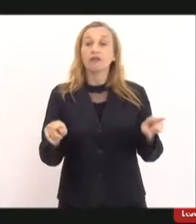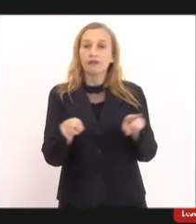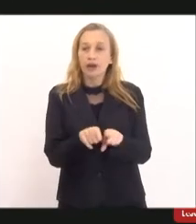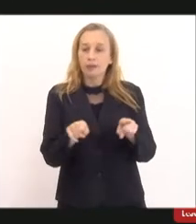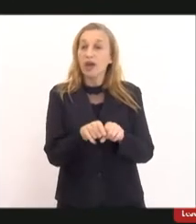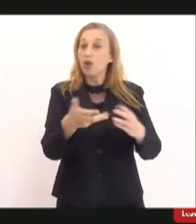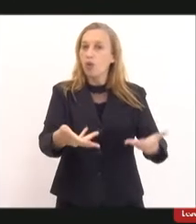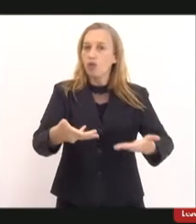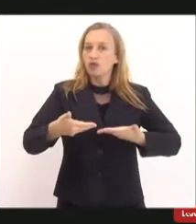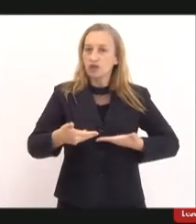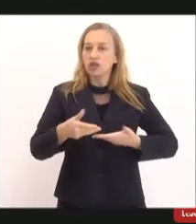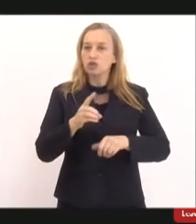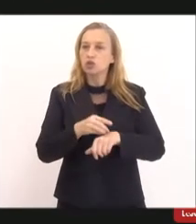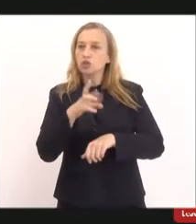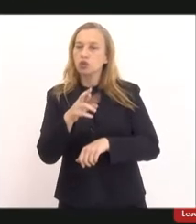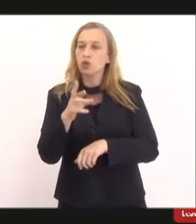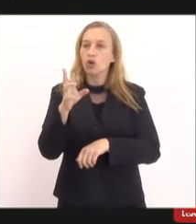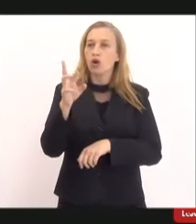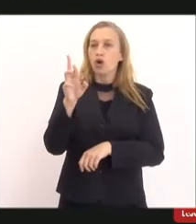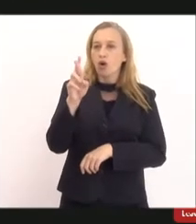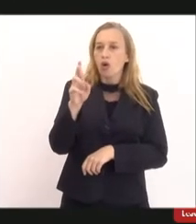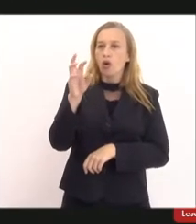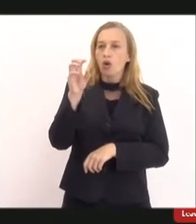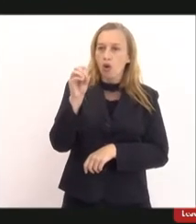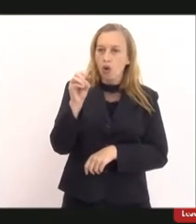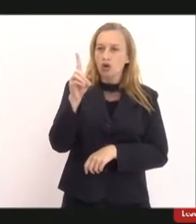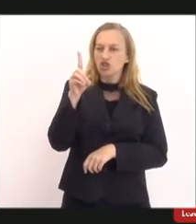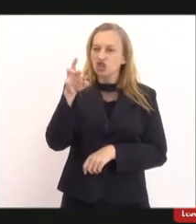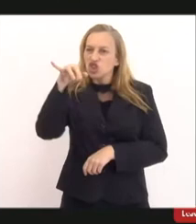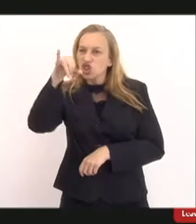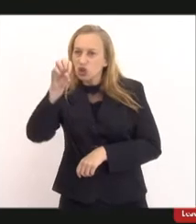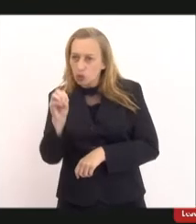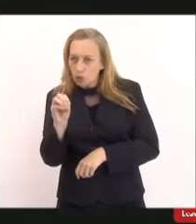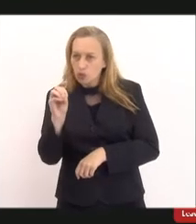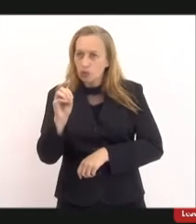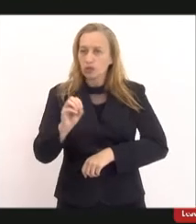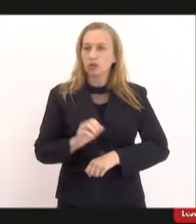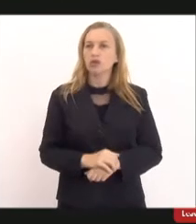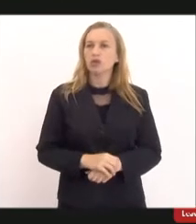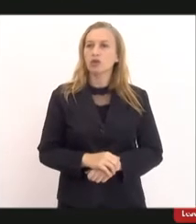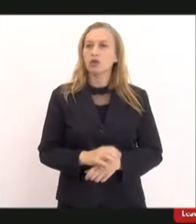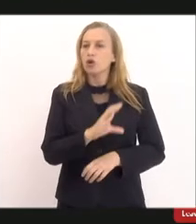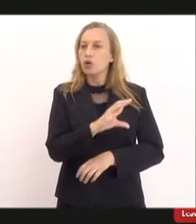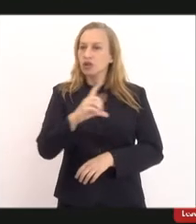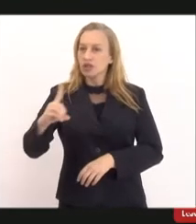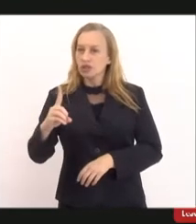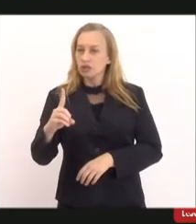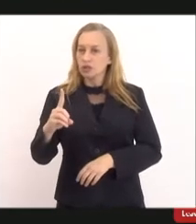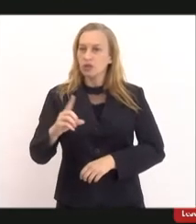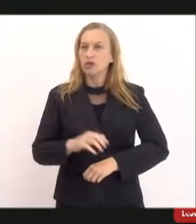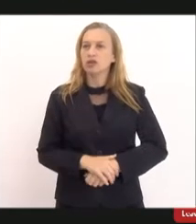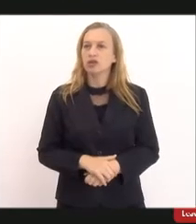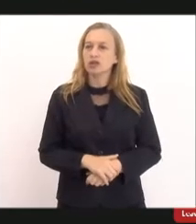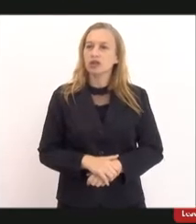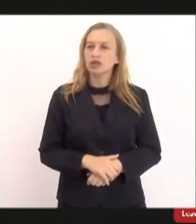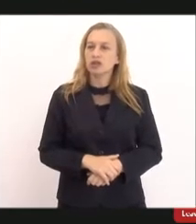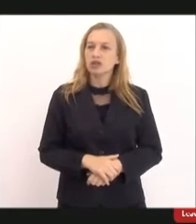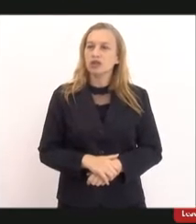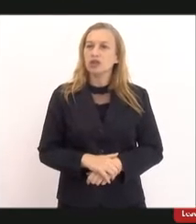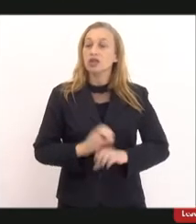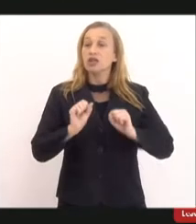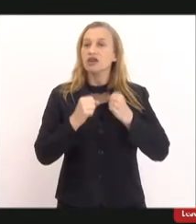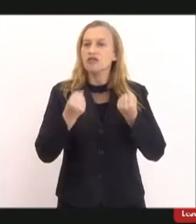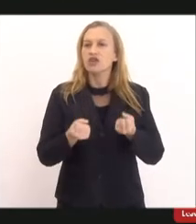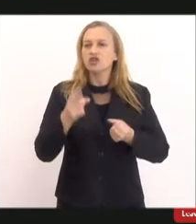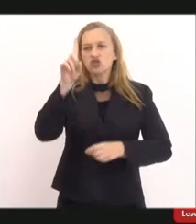Também convidamos o doutor Rodrigo Azambuja, que é coordenador da Coordenadoria